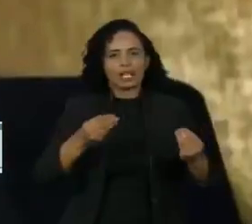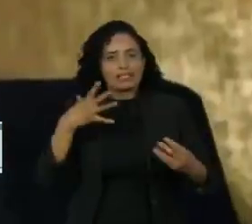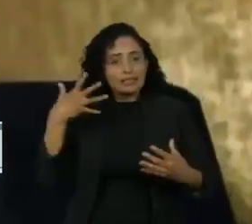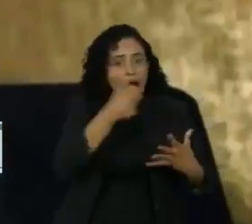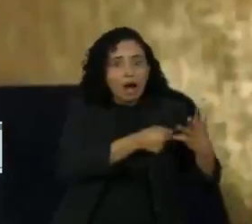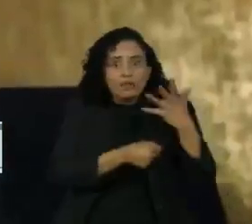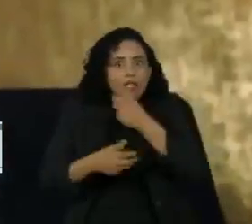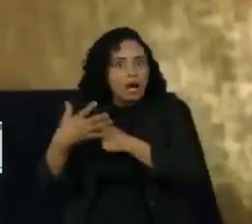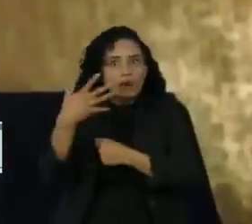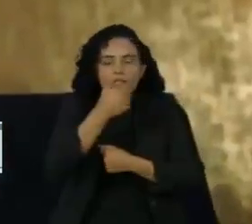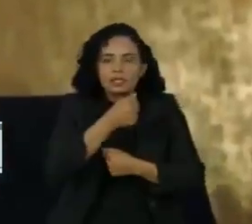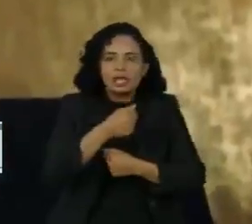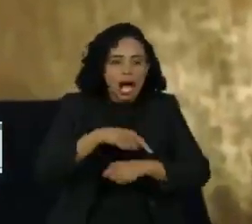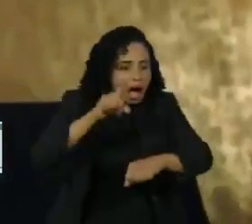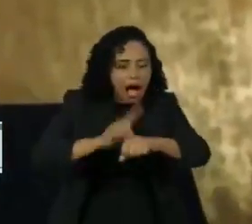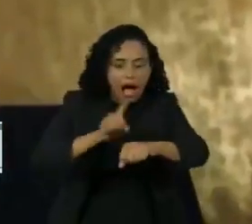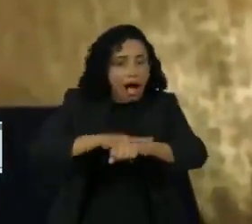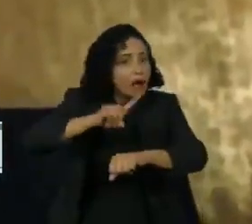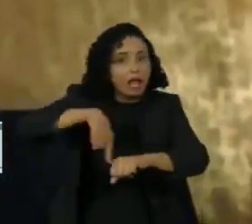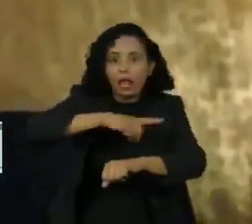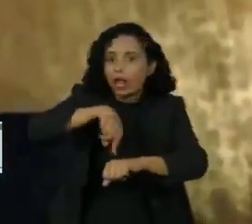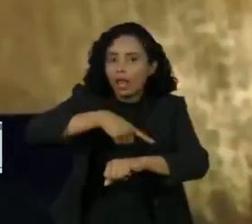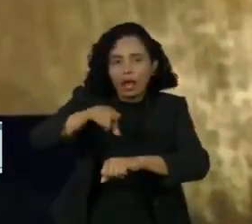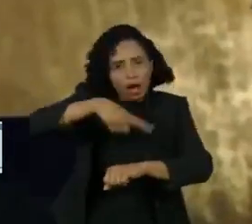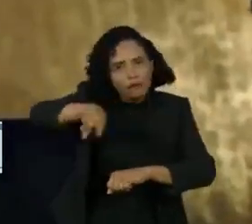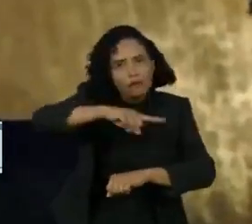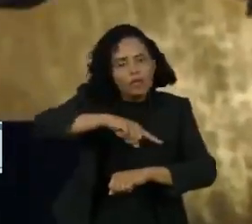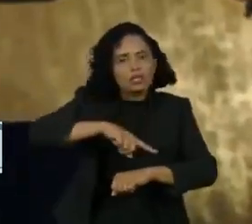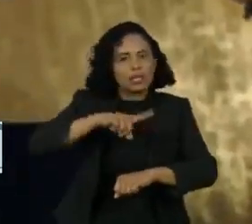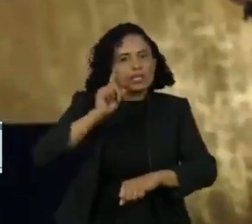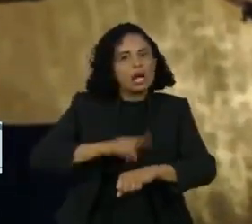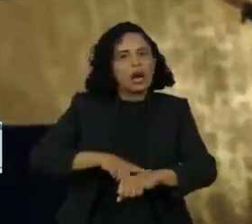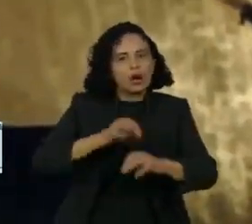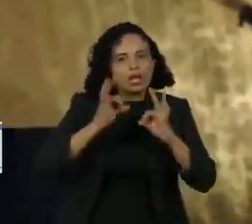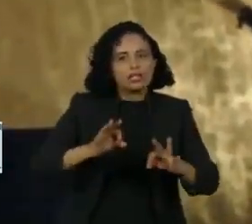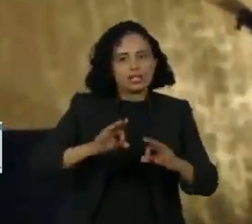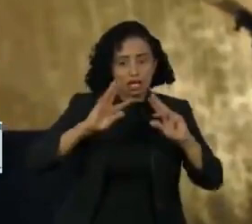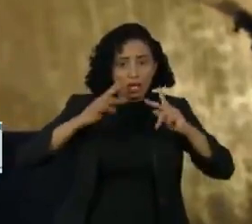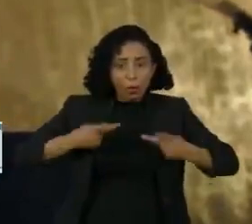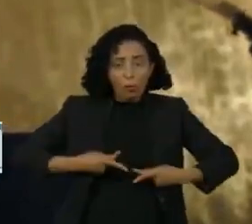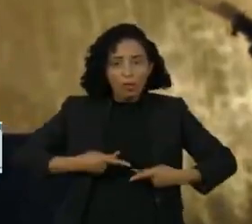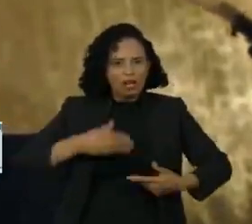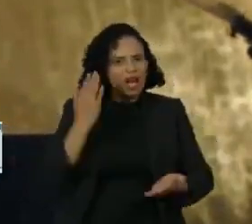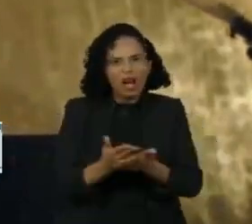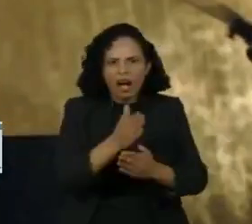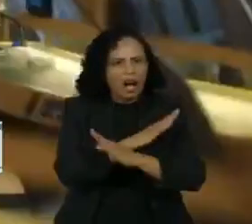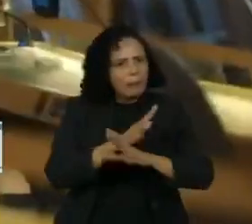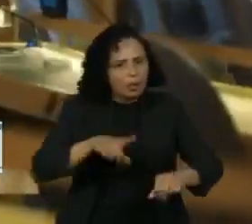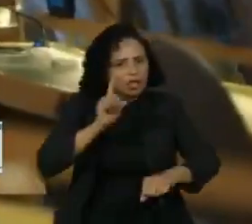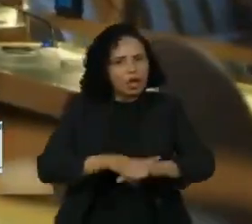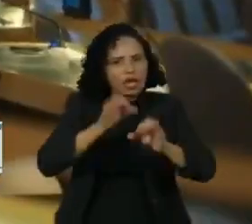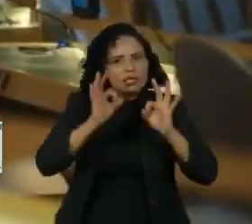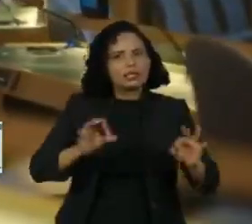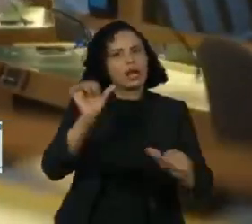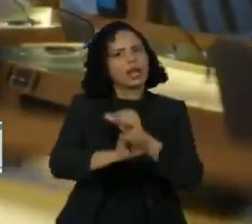É hora de você, humanos, parar de fazer desculpas e começar a fazer mudanças. Obrigado.